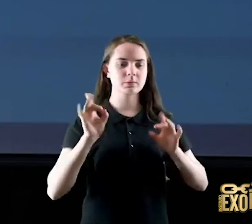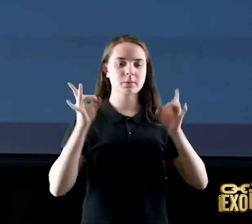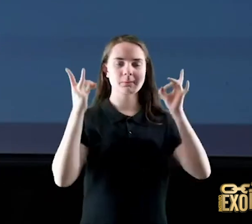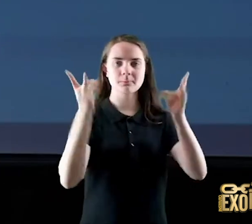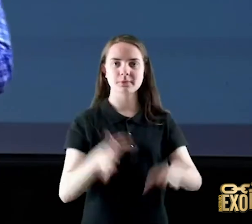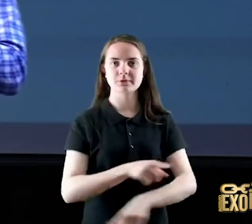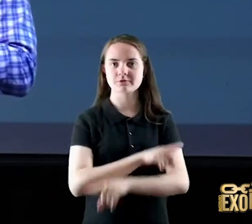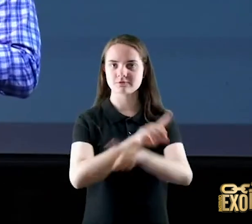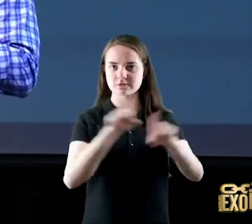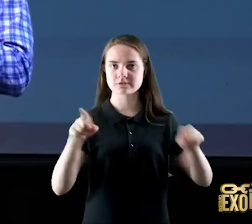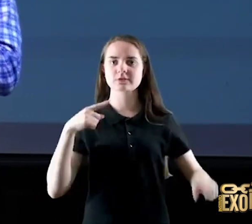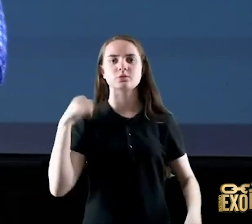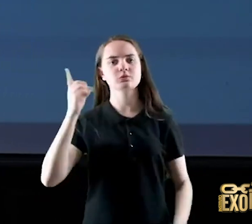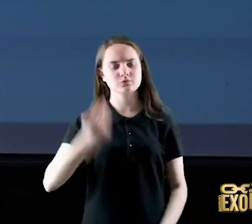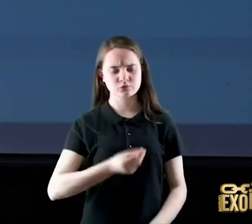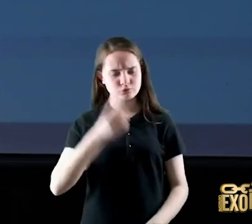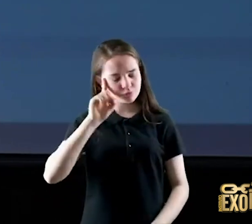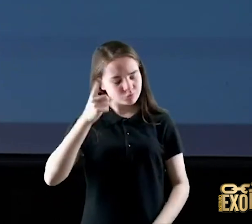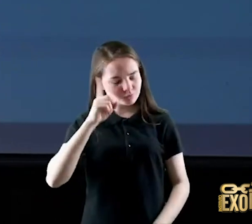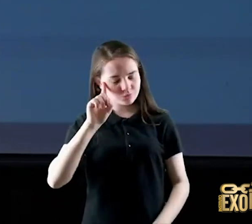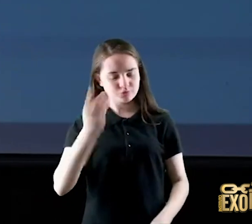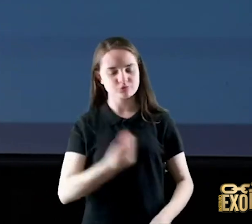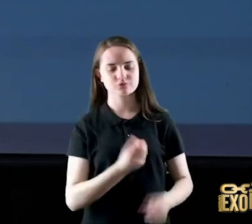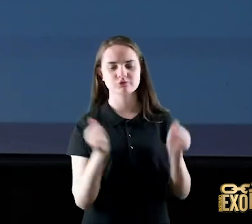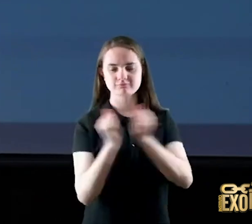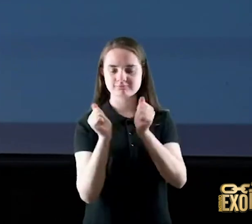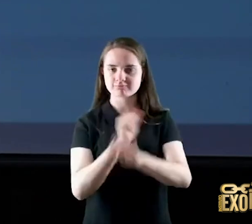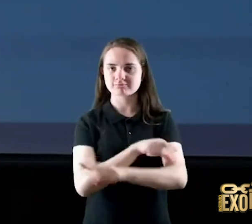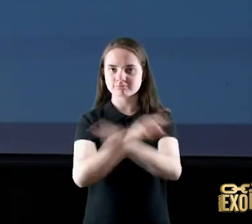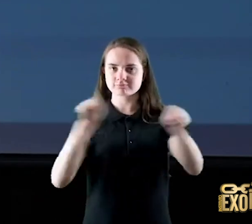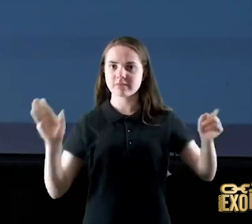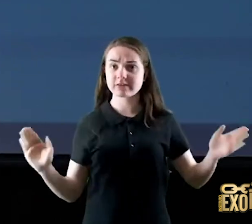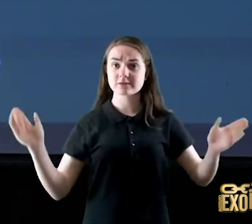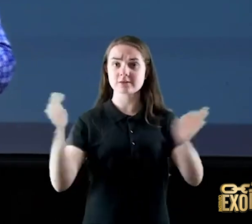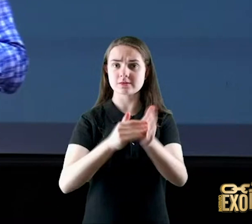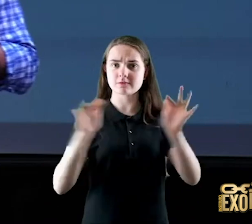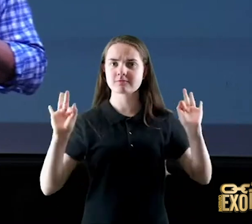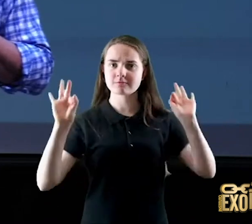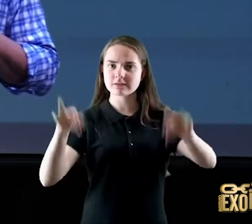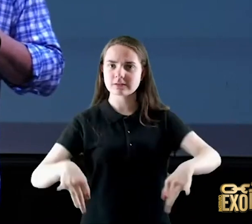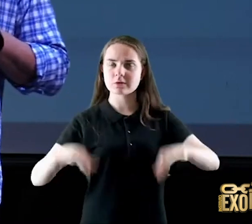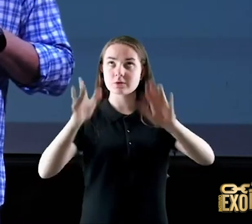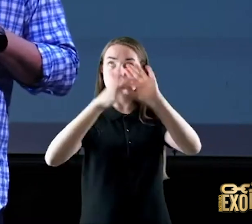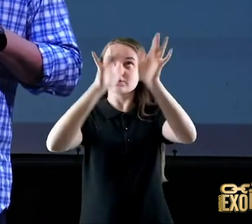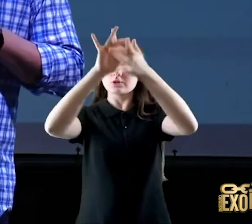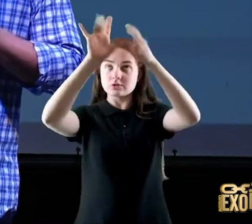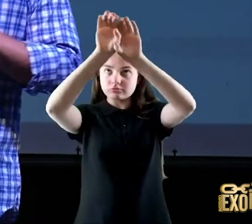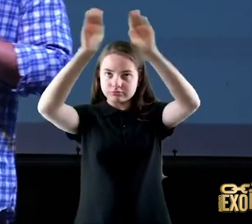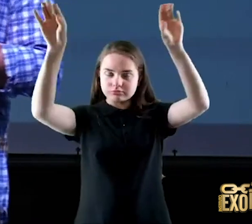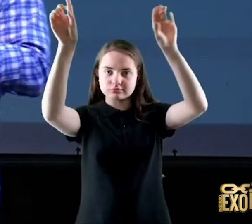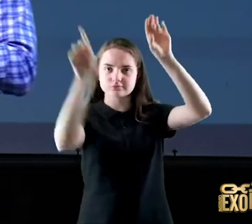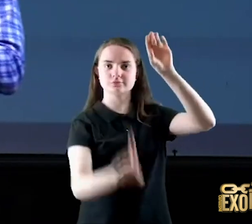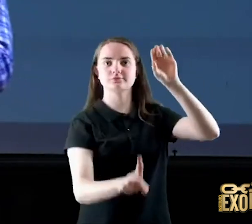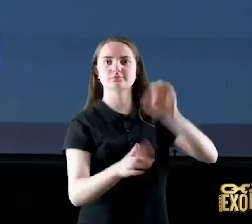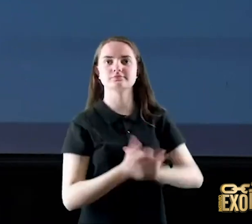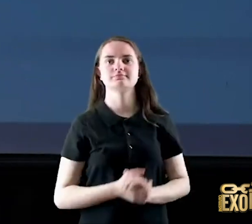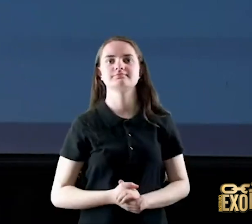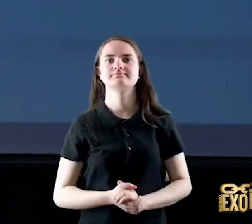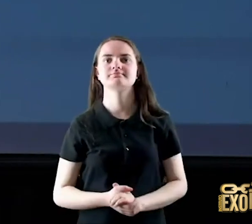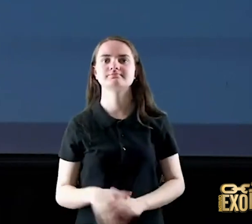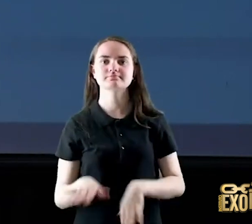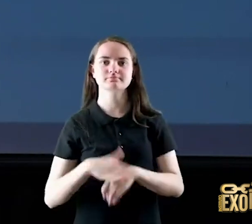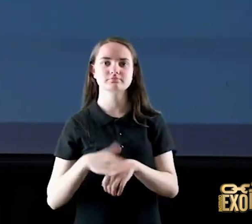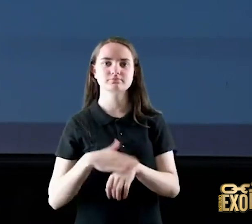eis que estarei convosco todos os dias até o final até o fim dos séculos comecei com o pastor Getúlio ele estava